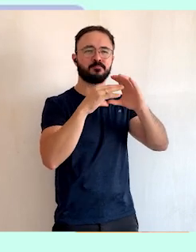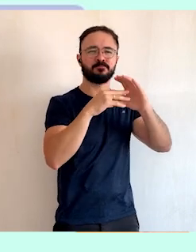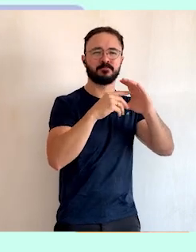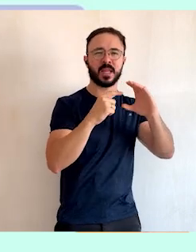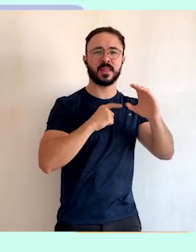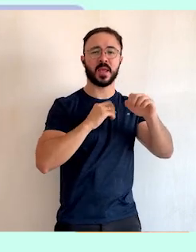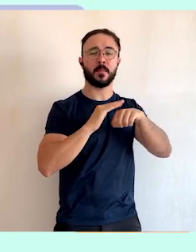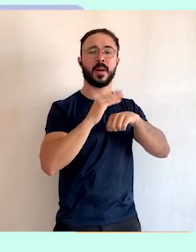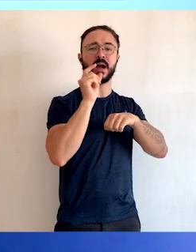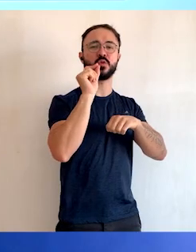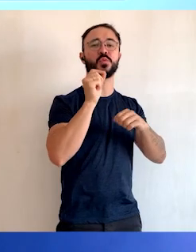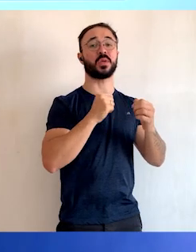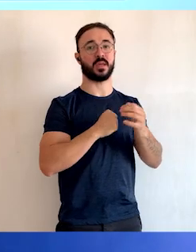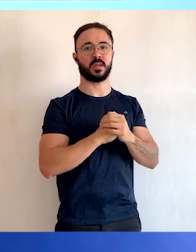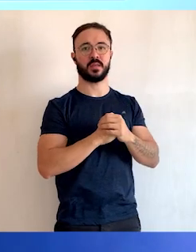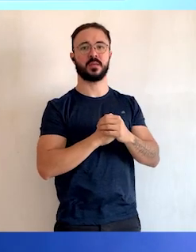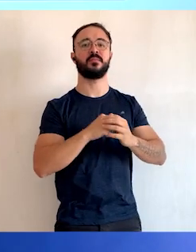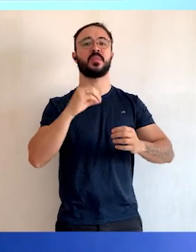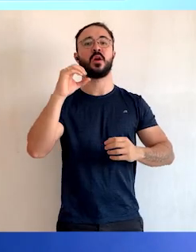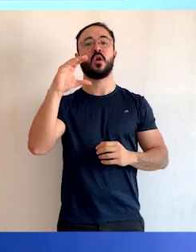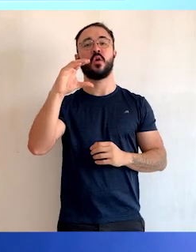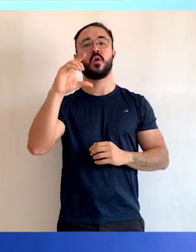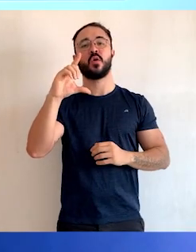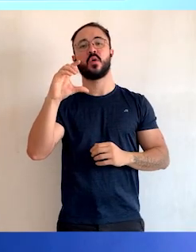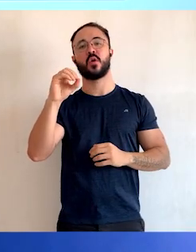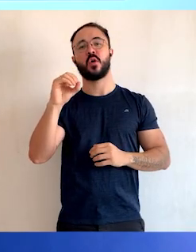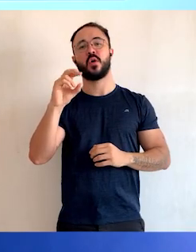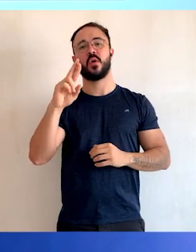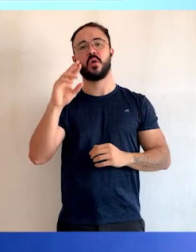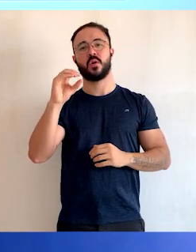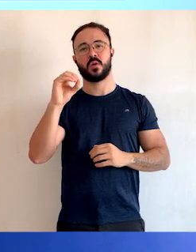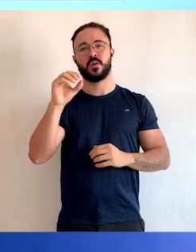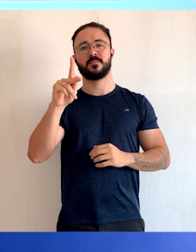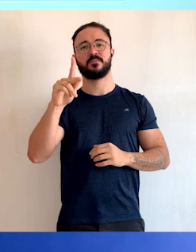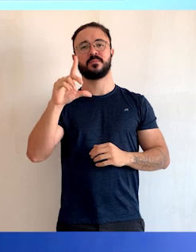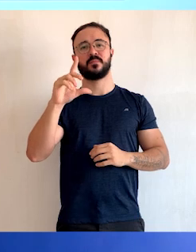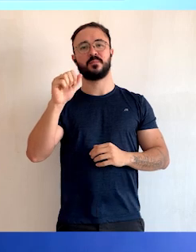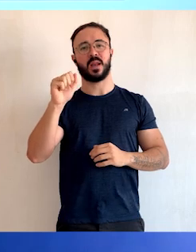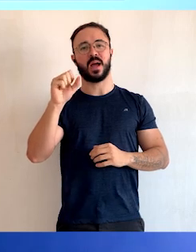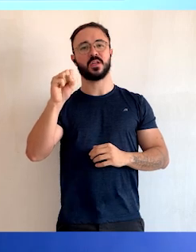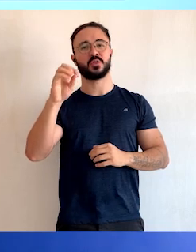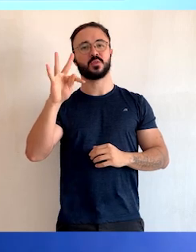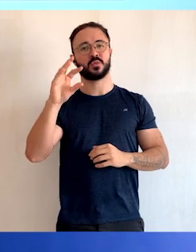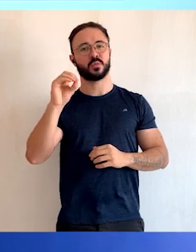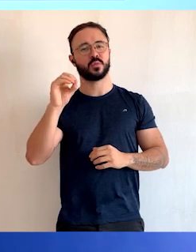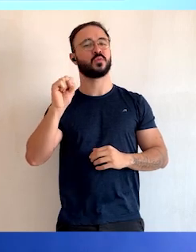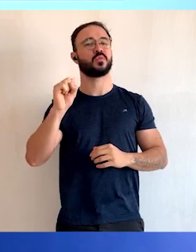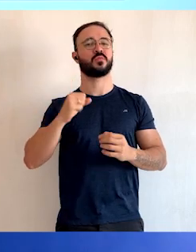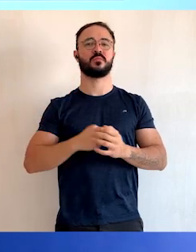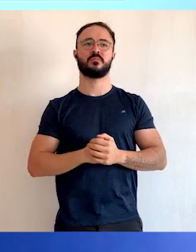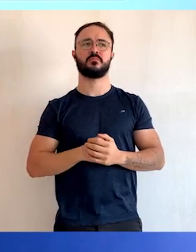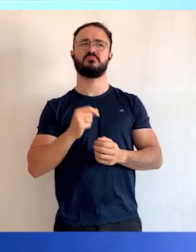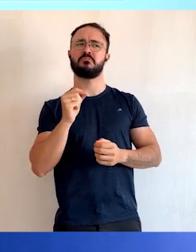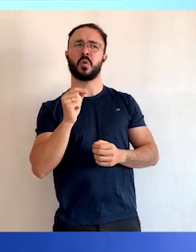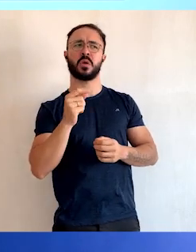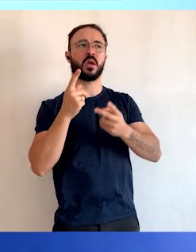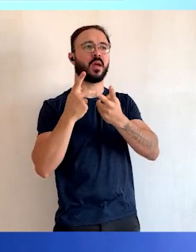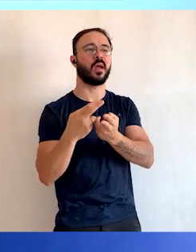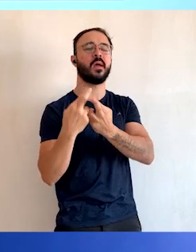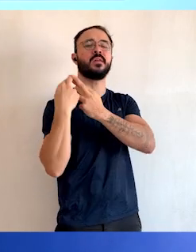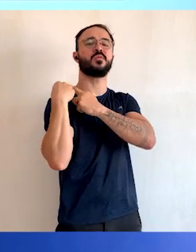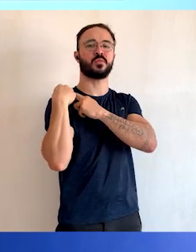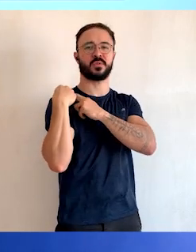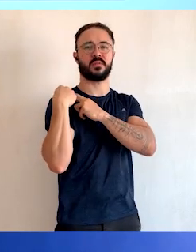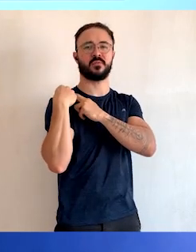células vegetais vão possuir os cloroplastos, que são estruturas responsáveis